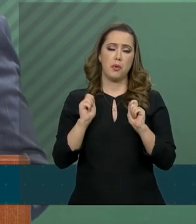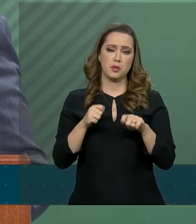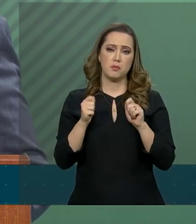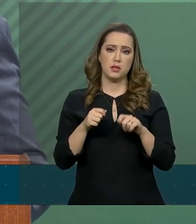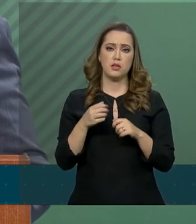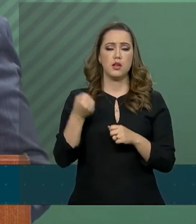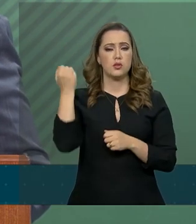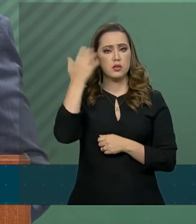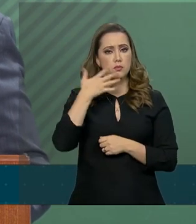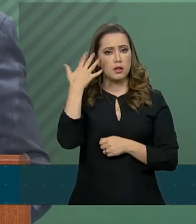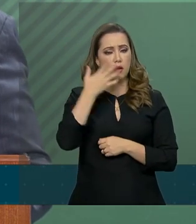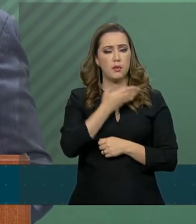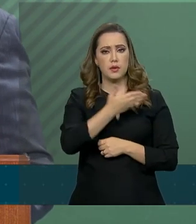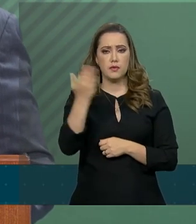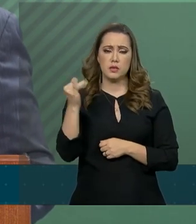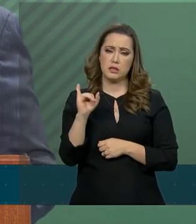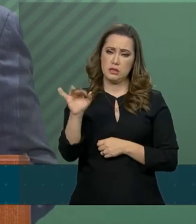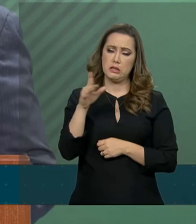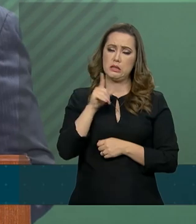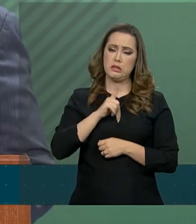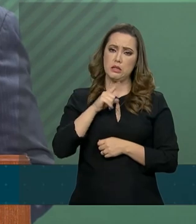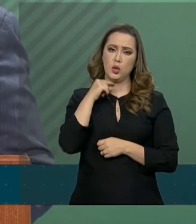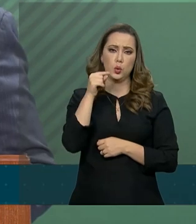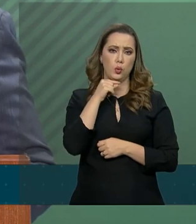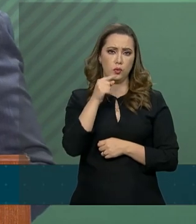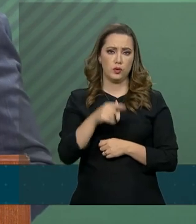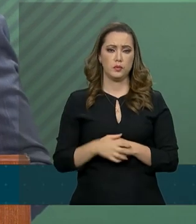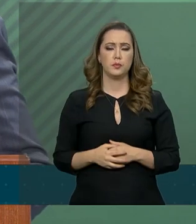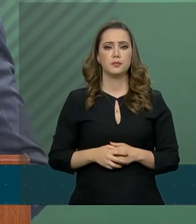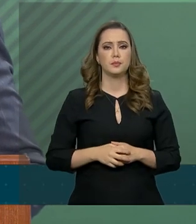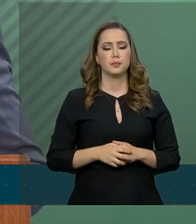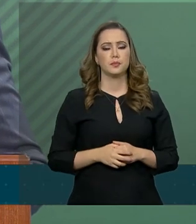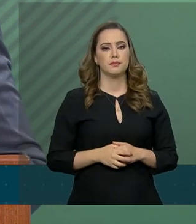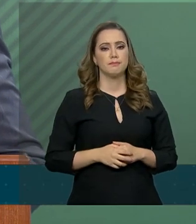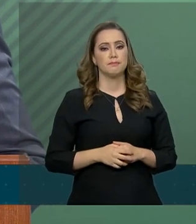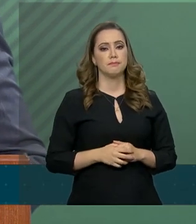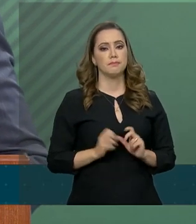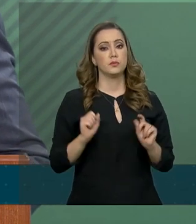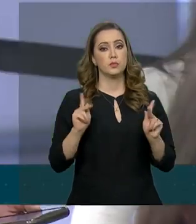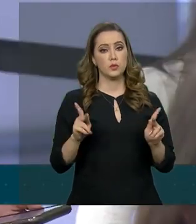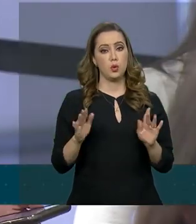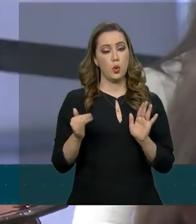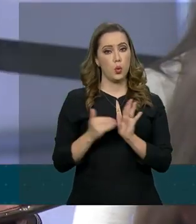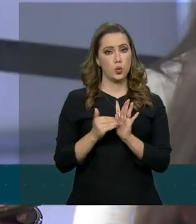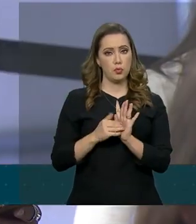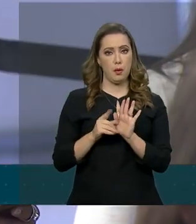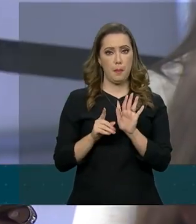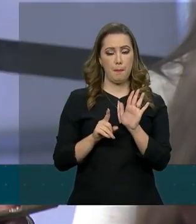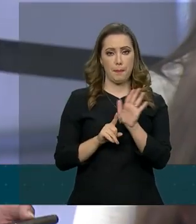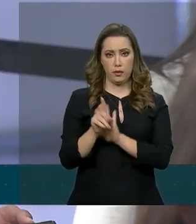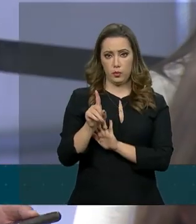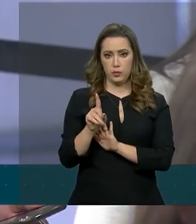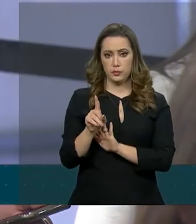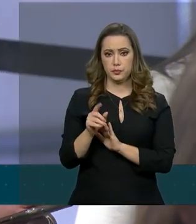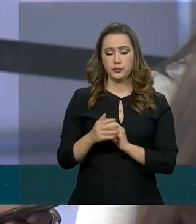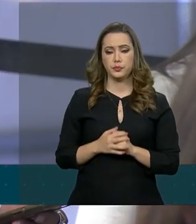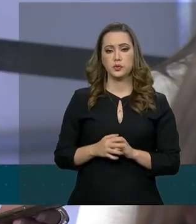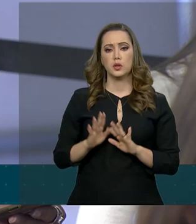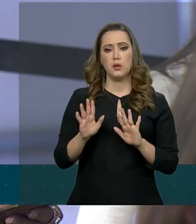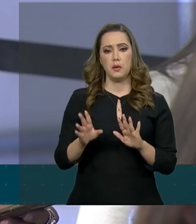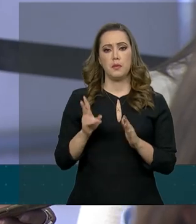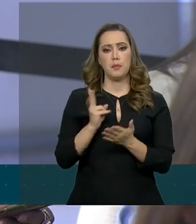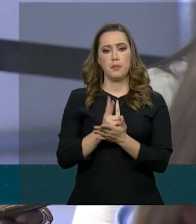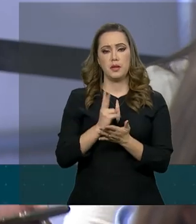pontos específicos por se acaso vocês tenham alguma dúvida. E uma última pergunta, inclusive